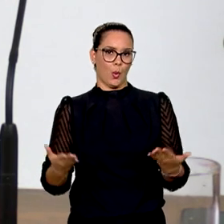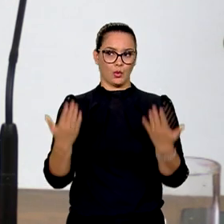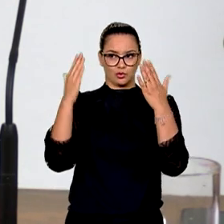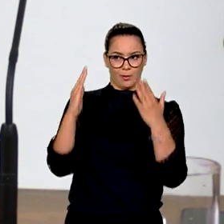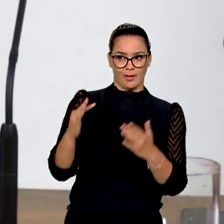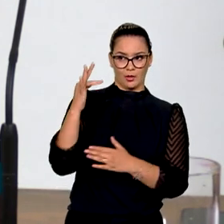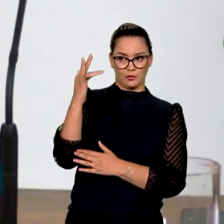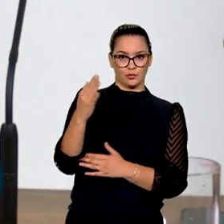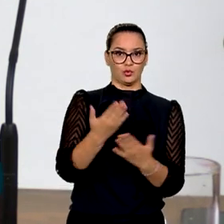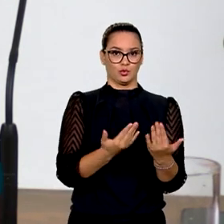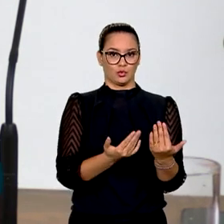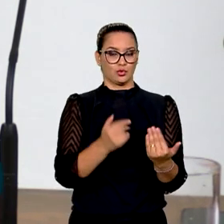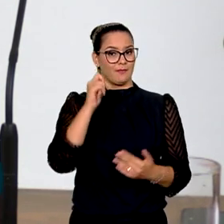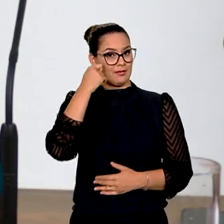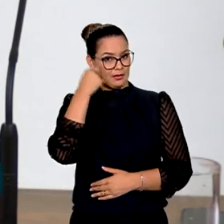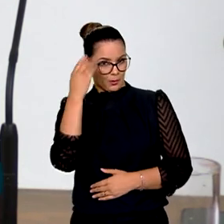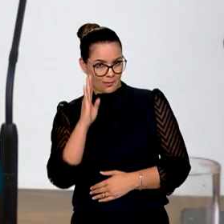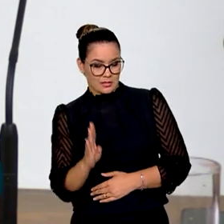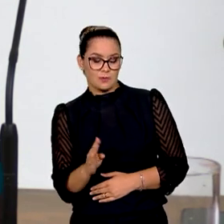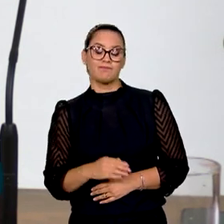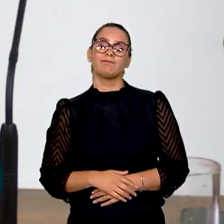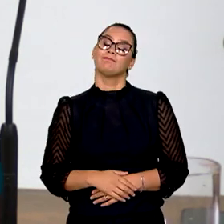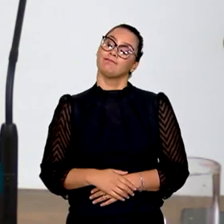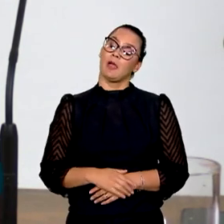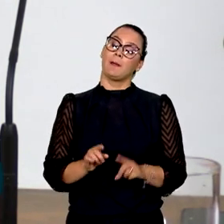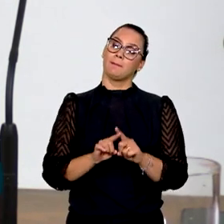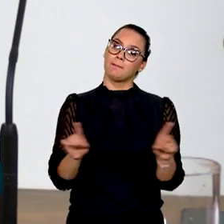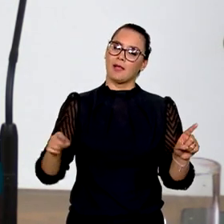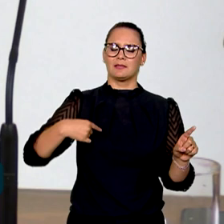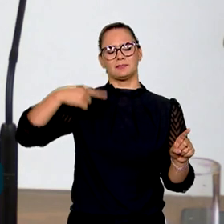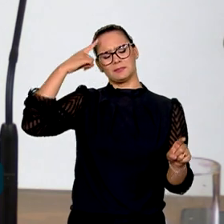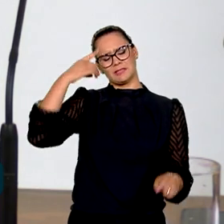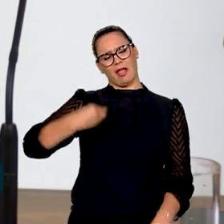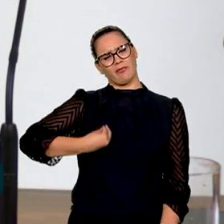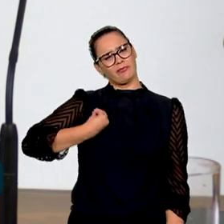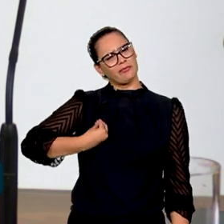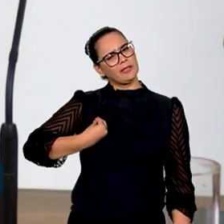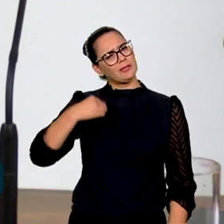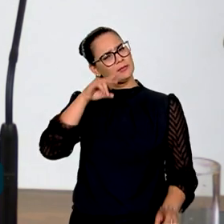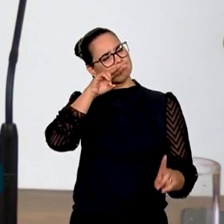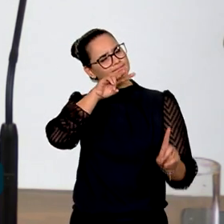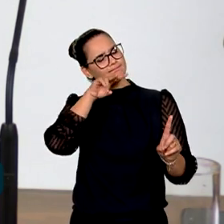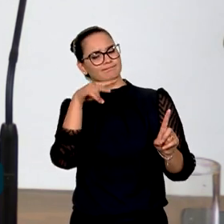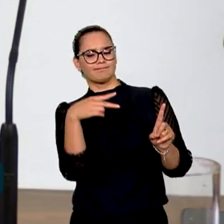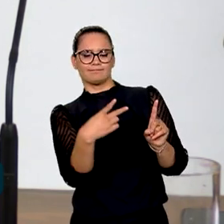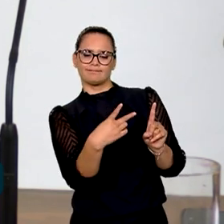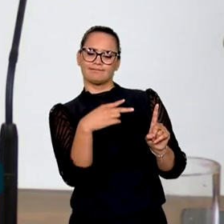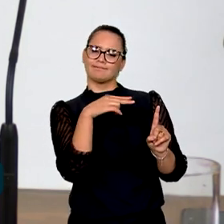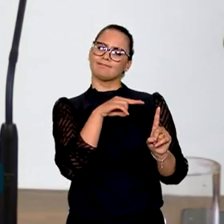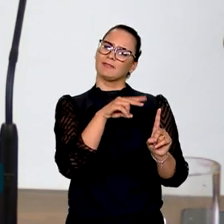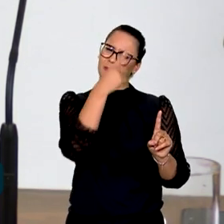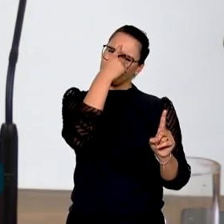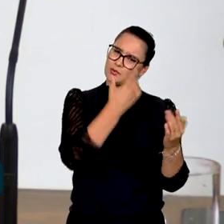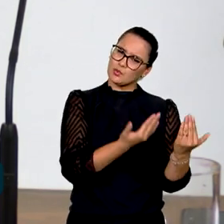ao futuro dos jovens negros desse país. Mas pensar a vida em muitas perspectivas. Pensar a